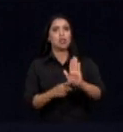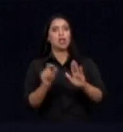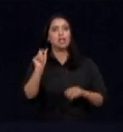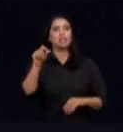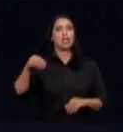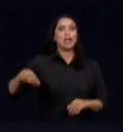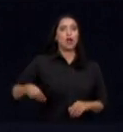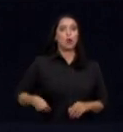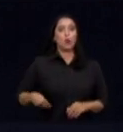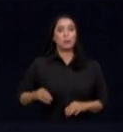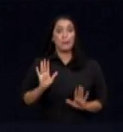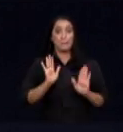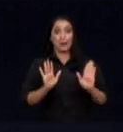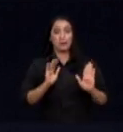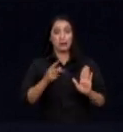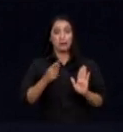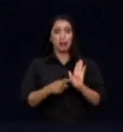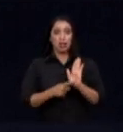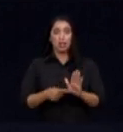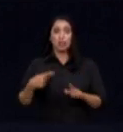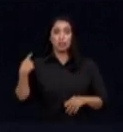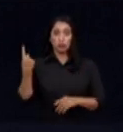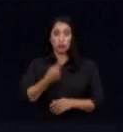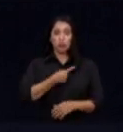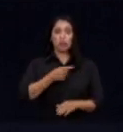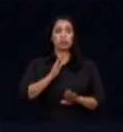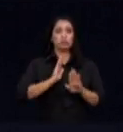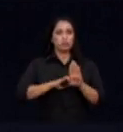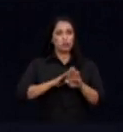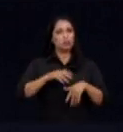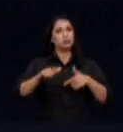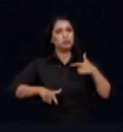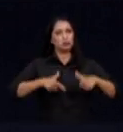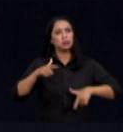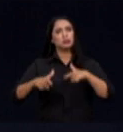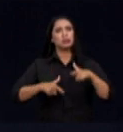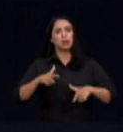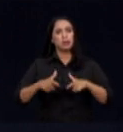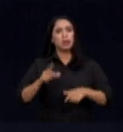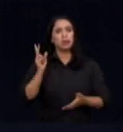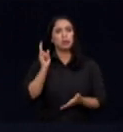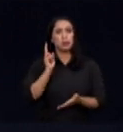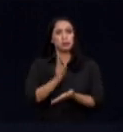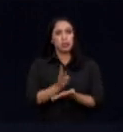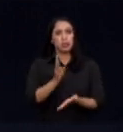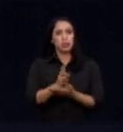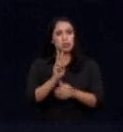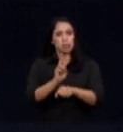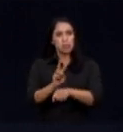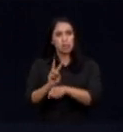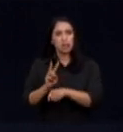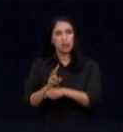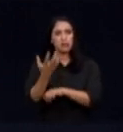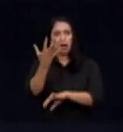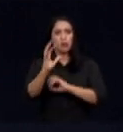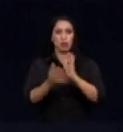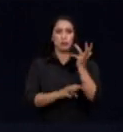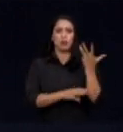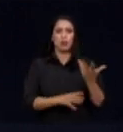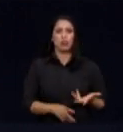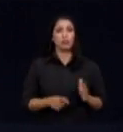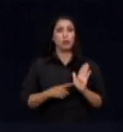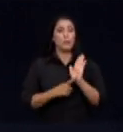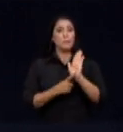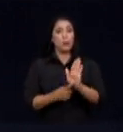mas sim para falar que nós fazemos a nossa parte. Os dados da Embrapa sobre preservação ambiental, e que já foram citados também pela CNA, mostram que o produtor